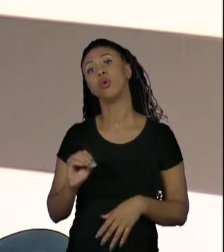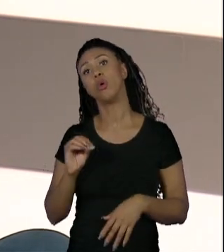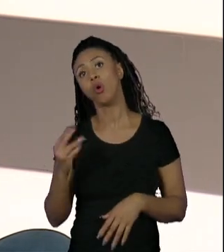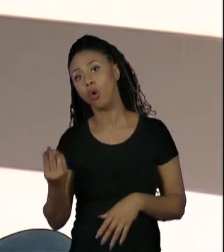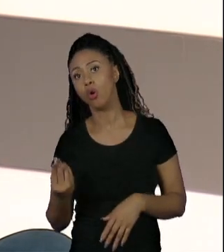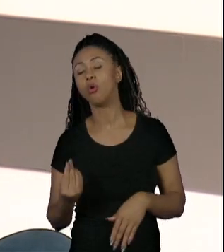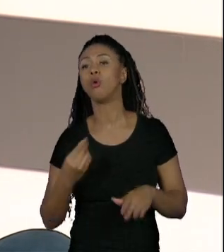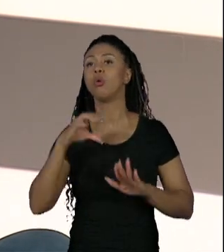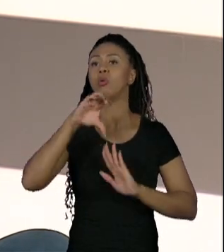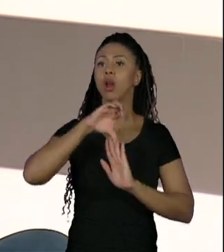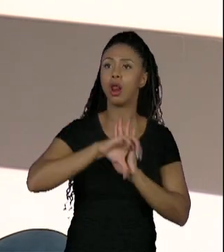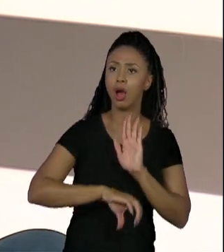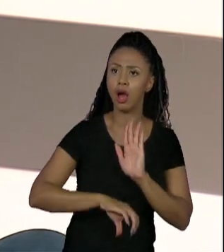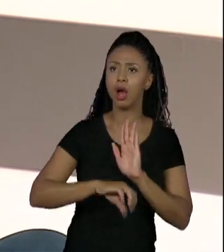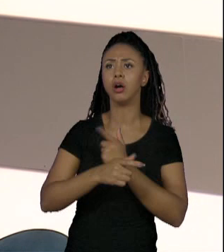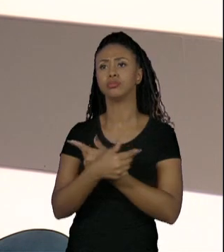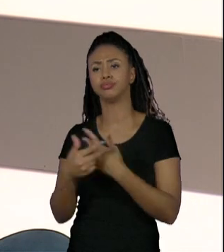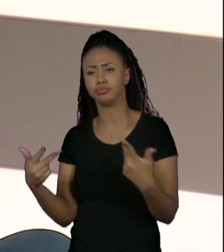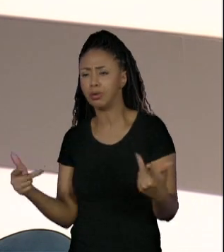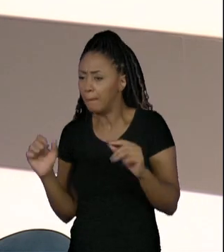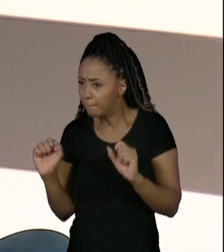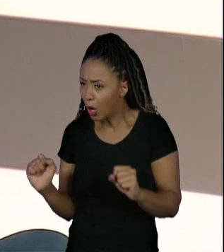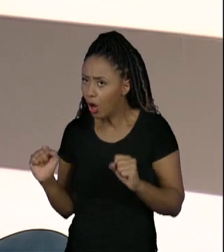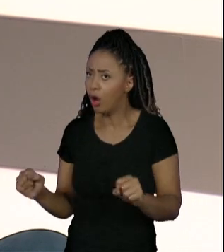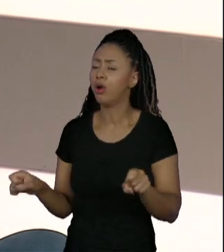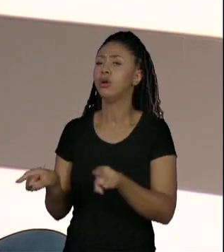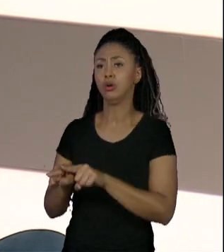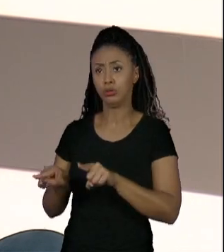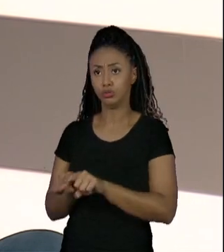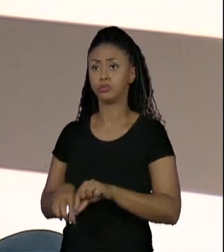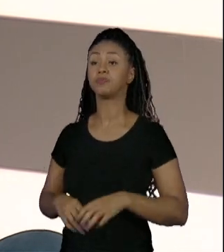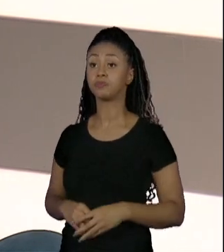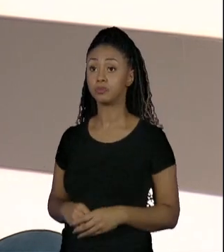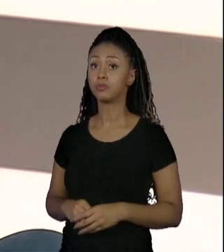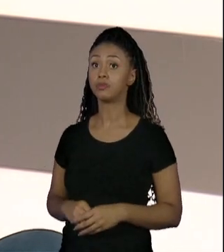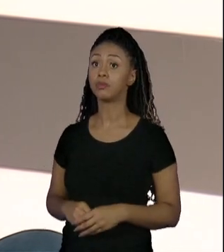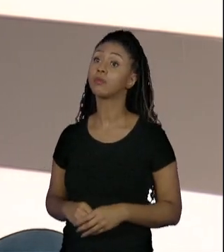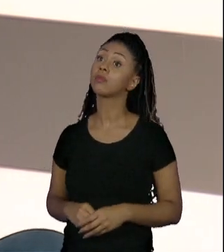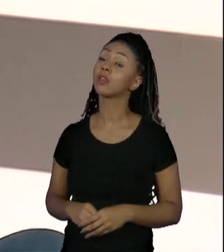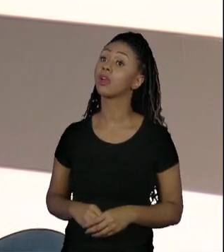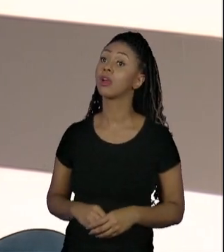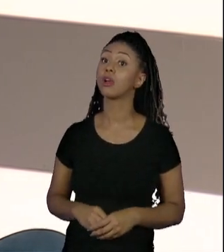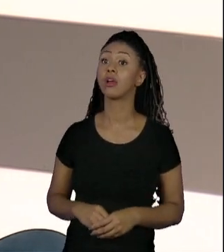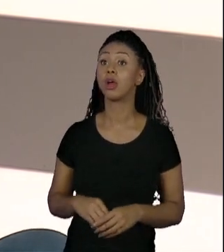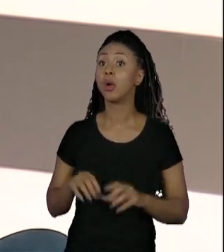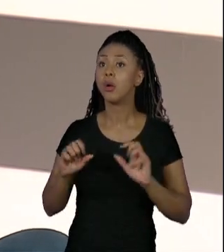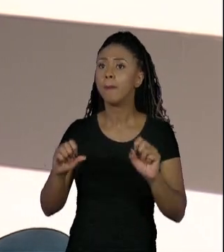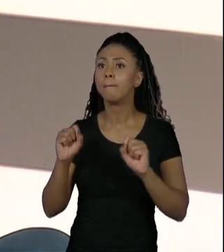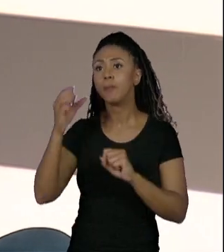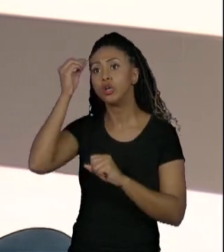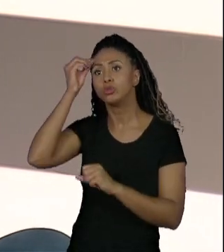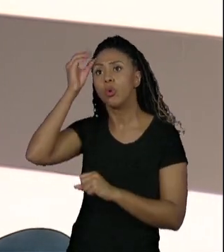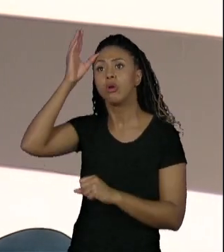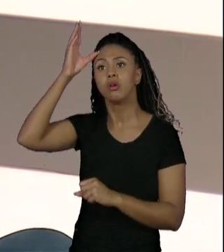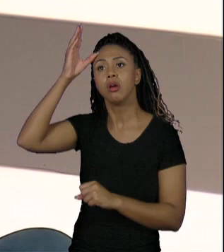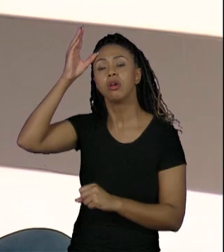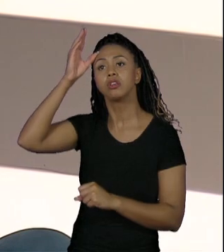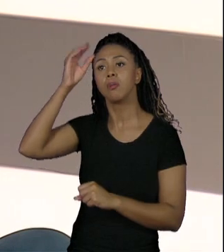no lato senso. A pessoa pode estar indo, na realidade, enriquecer os seus conhecimentos em áreas